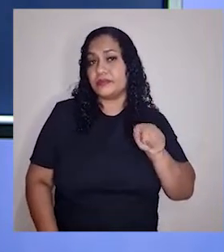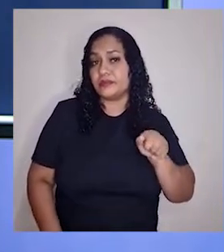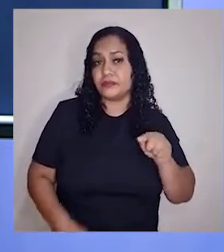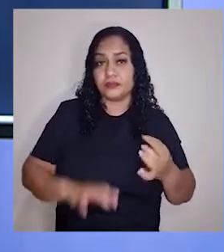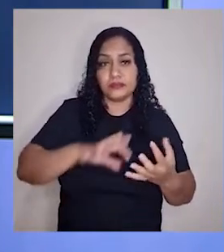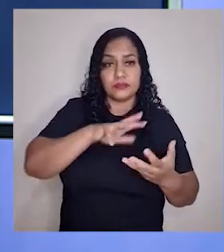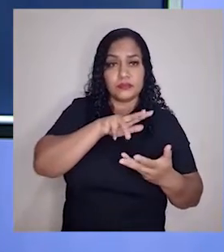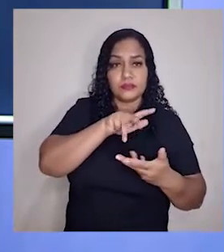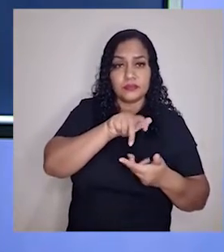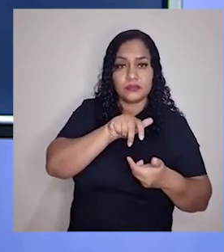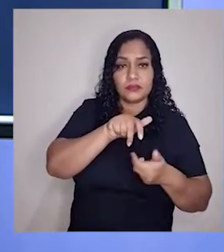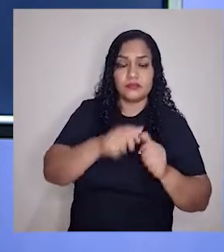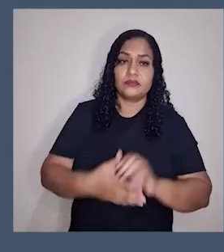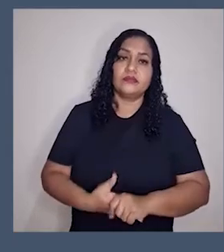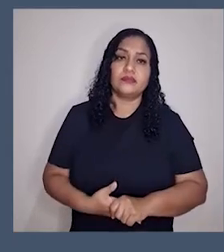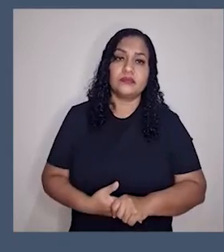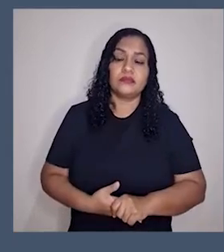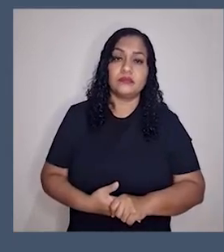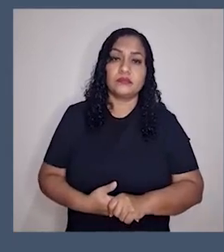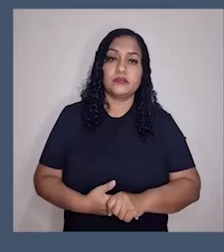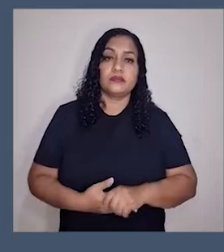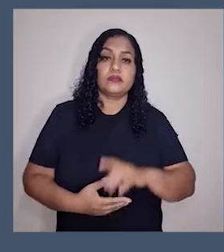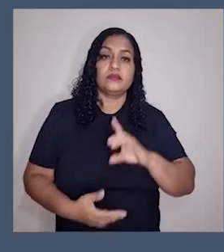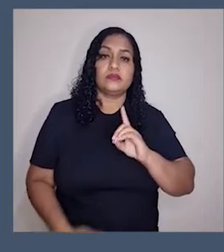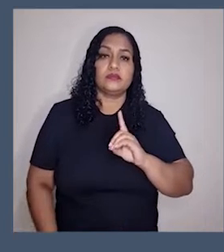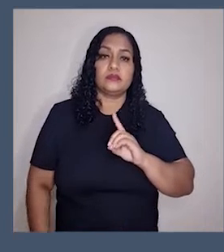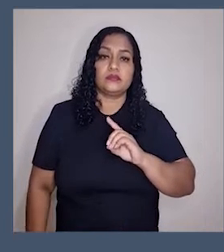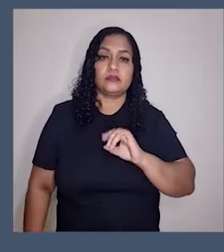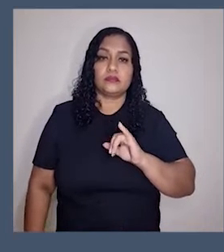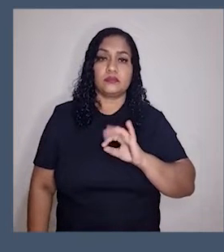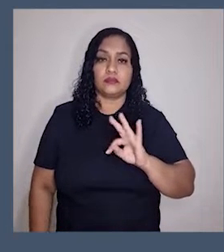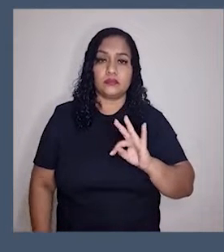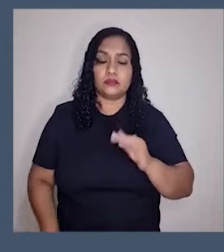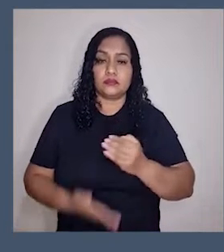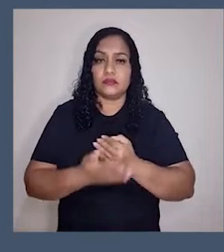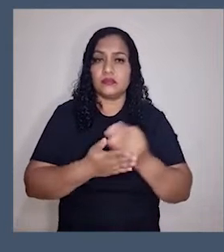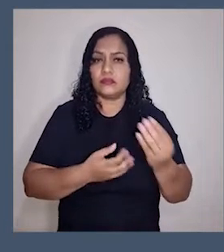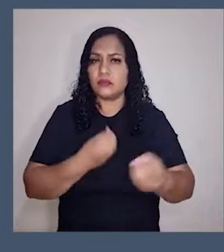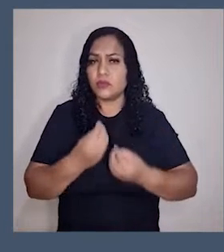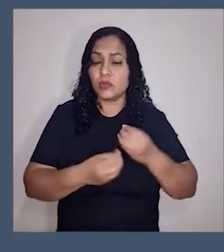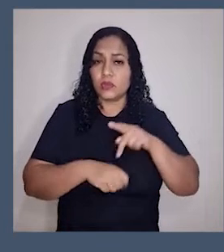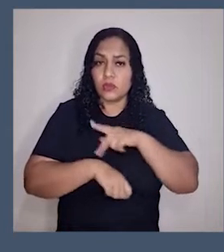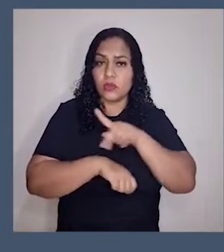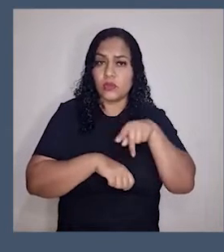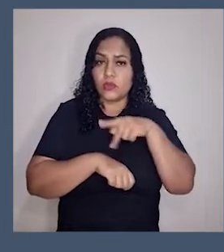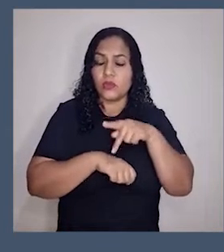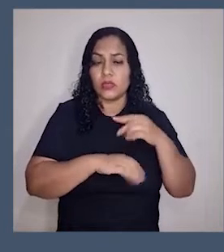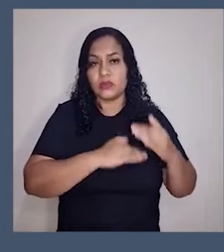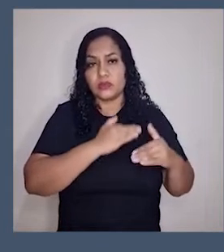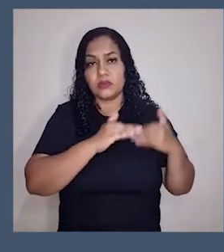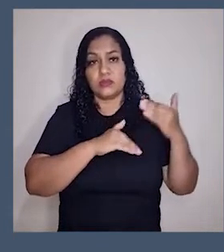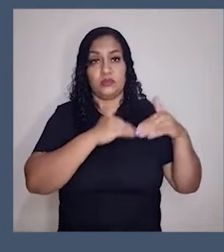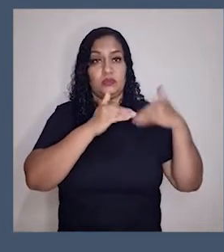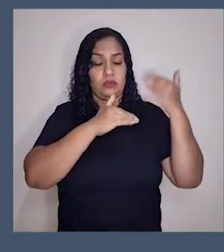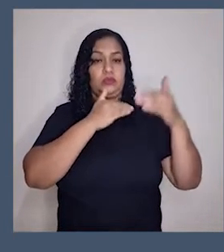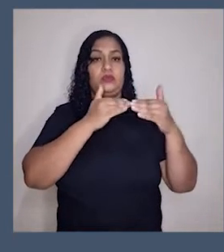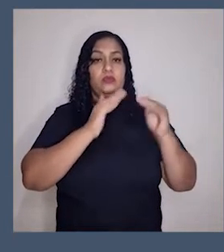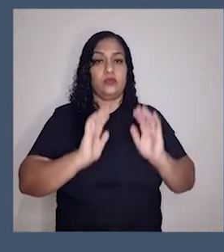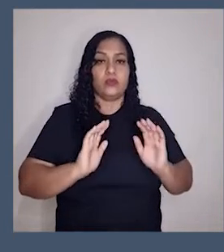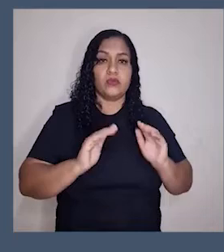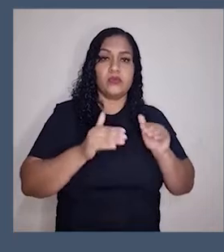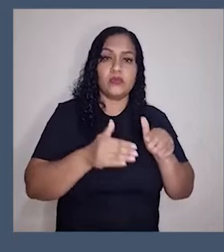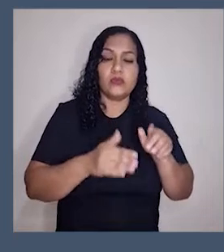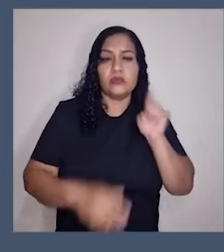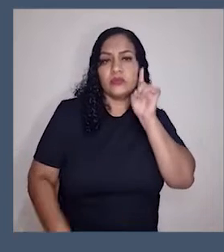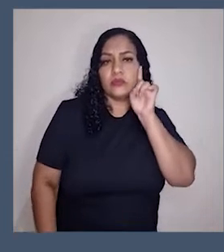fase comercial do mundo? A DIT, ela começa da seguinte forma. Os países desenvolvidos, tá?